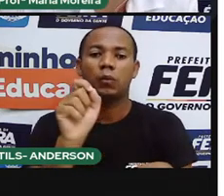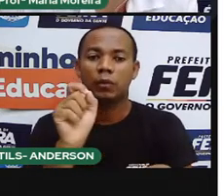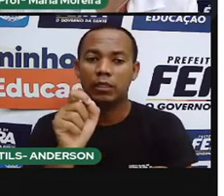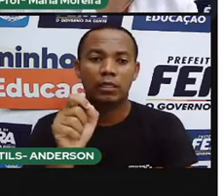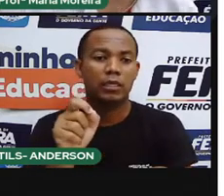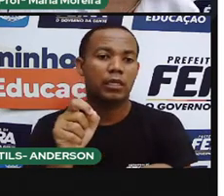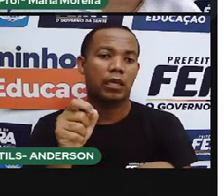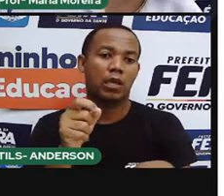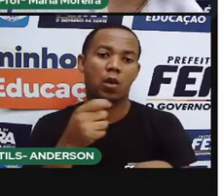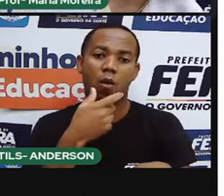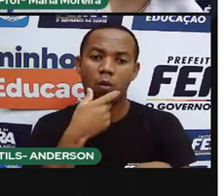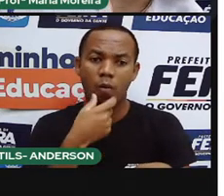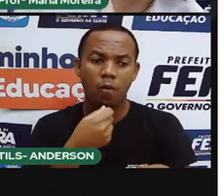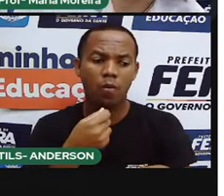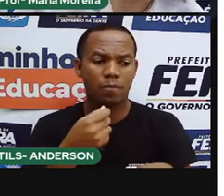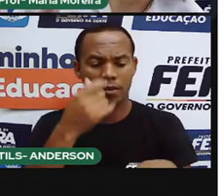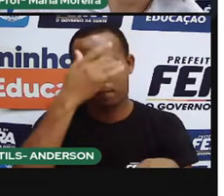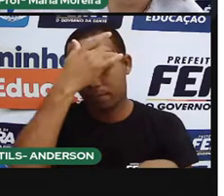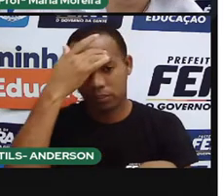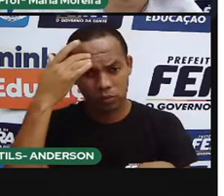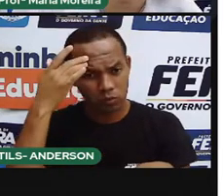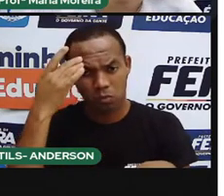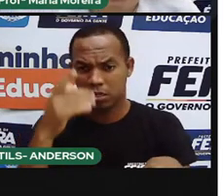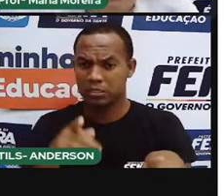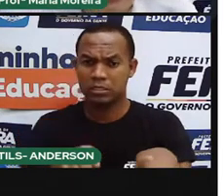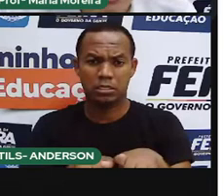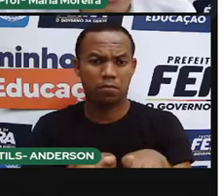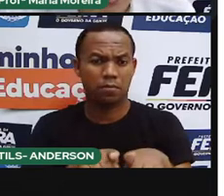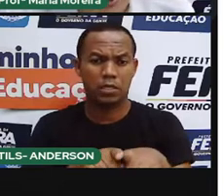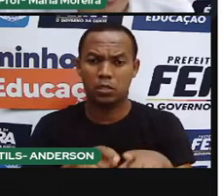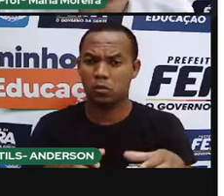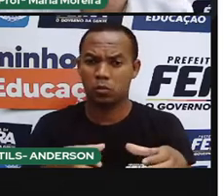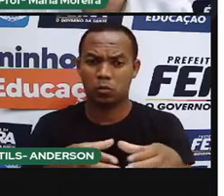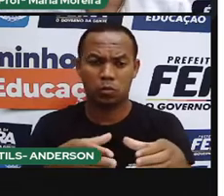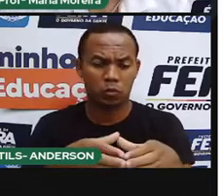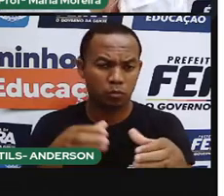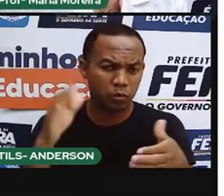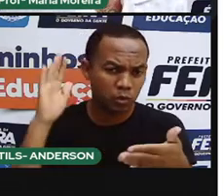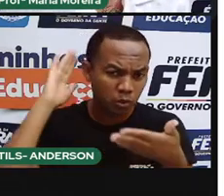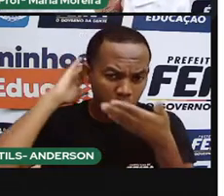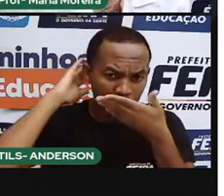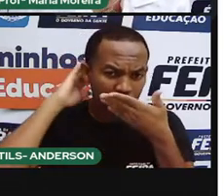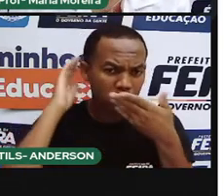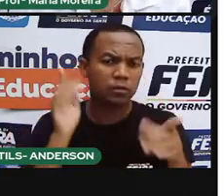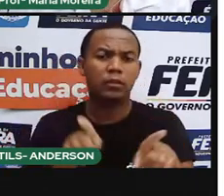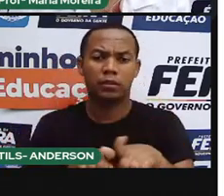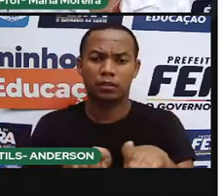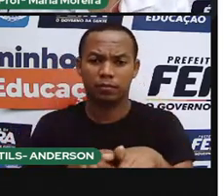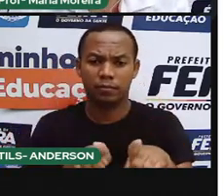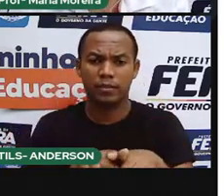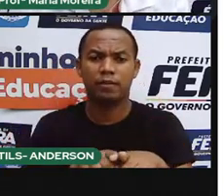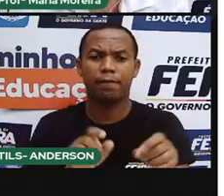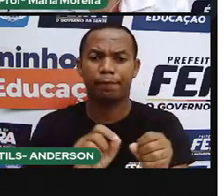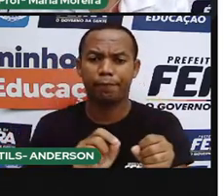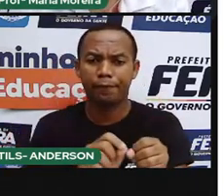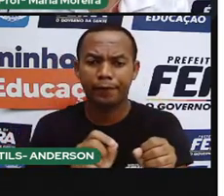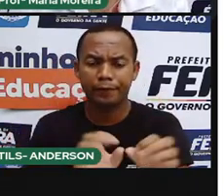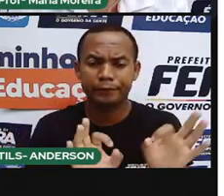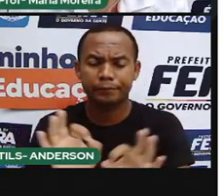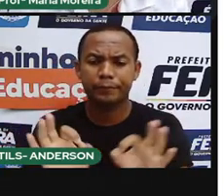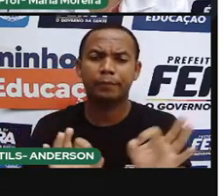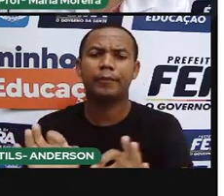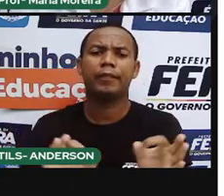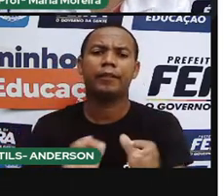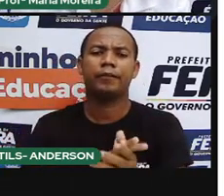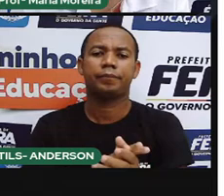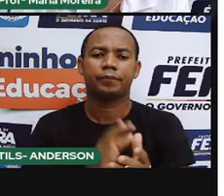pelas mulheres, mas pode ser que homens também façam as atividades. Bom, potes e vasos de cerâmica. E